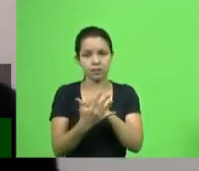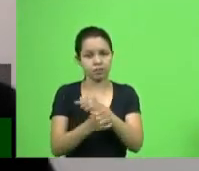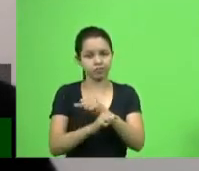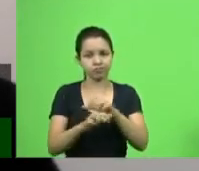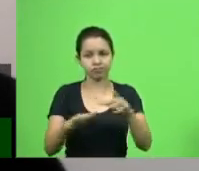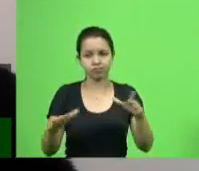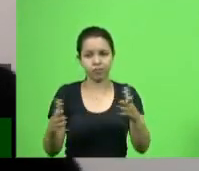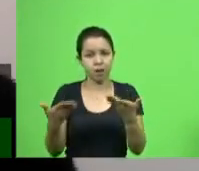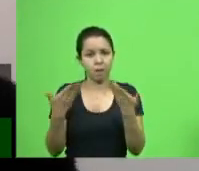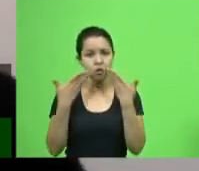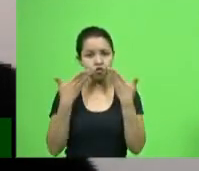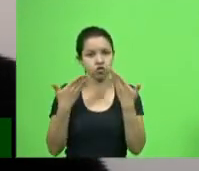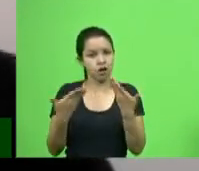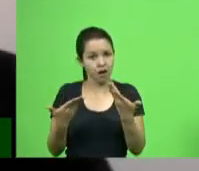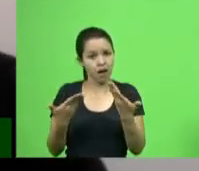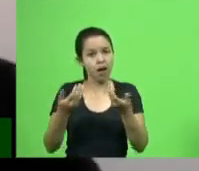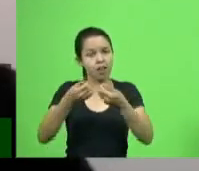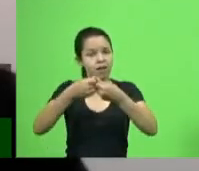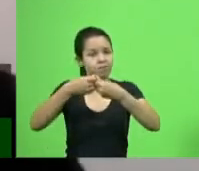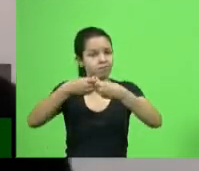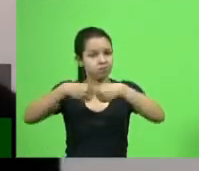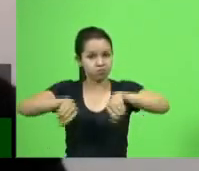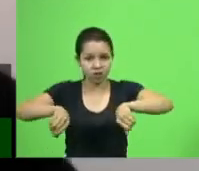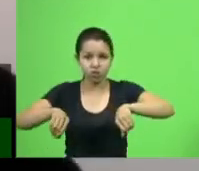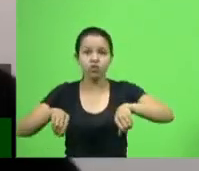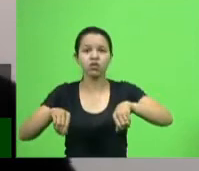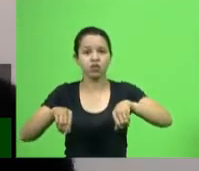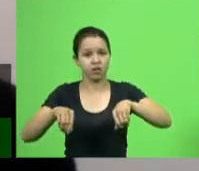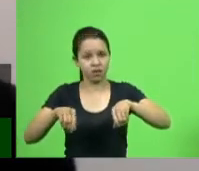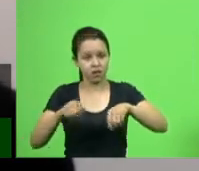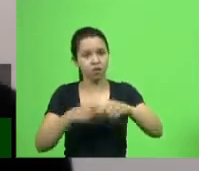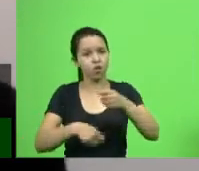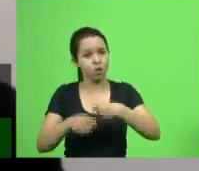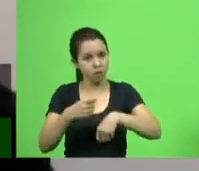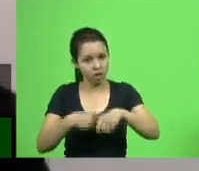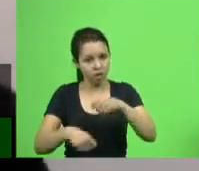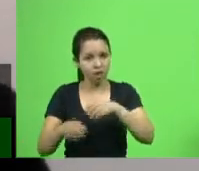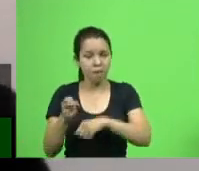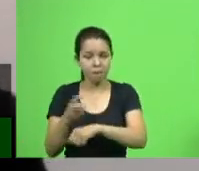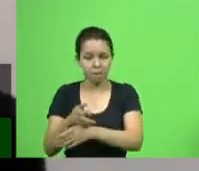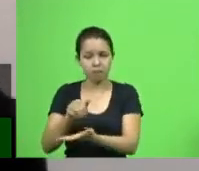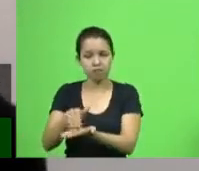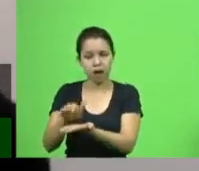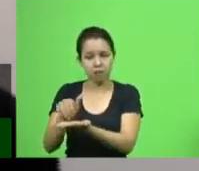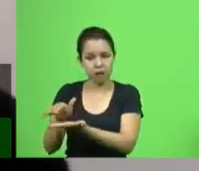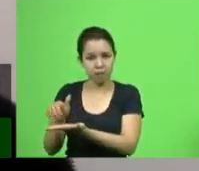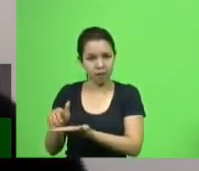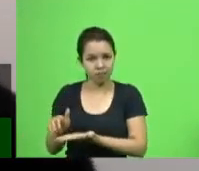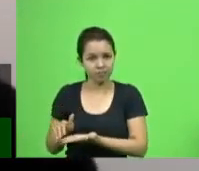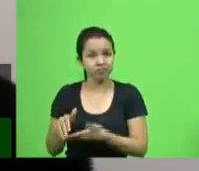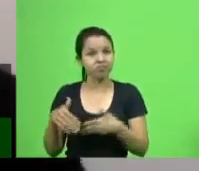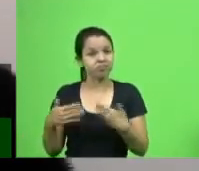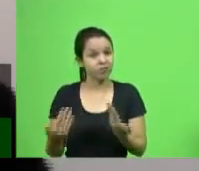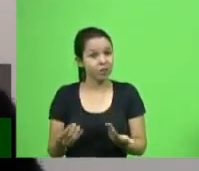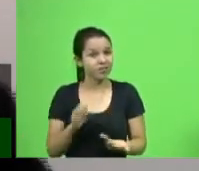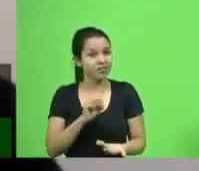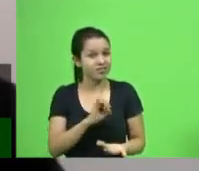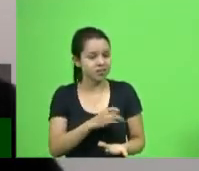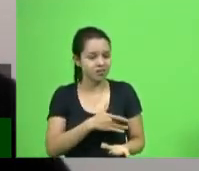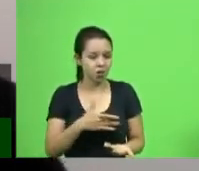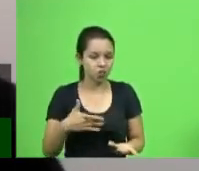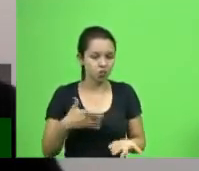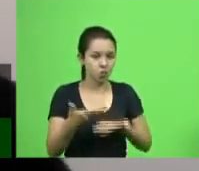quebra a economia, ela provoca desemprego. Se a saúde não for bem cuidada, dá todos